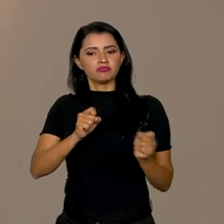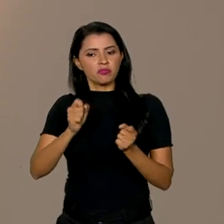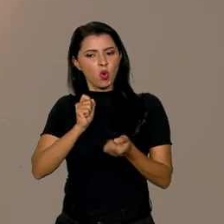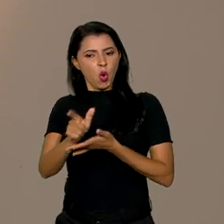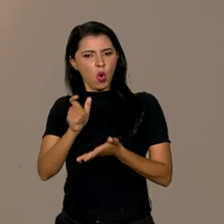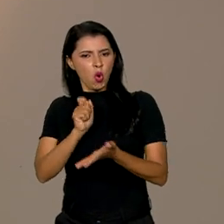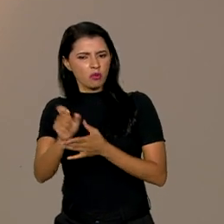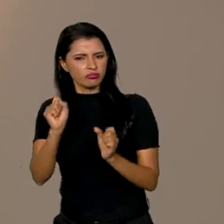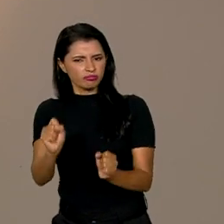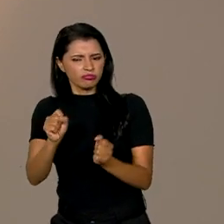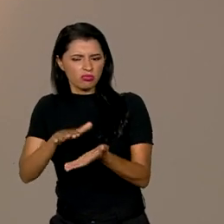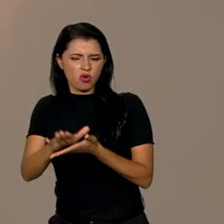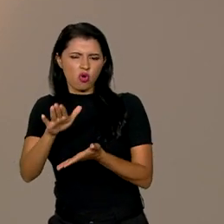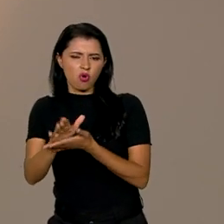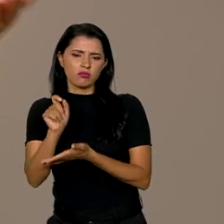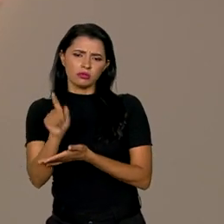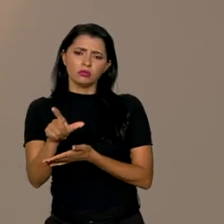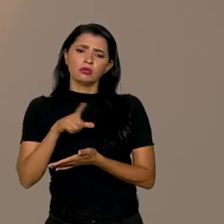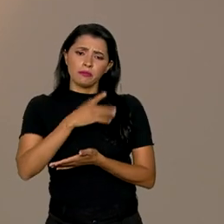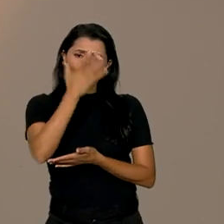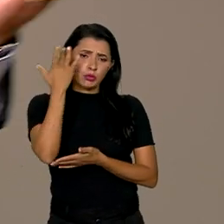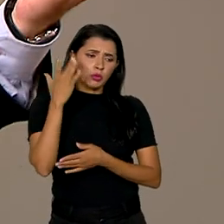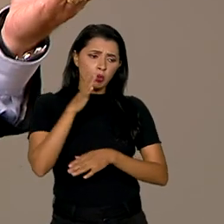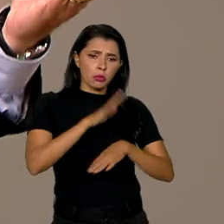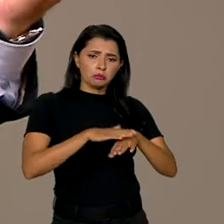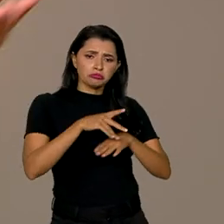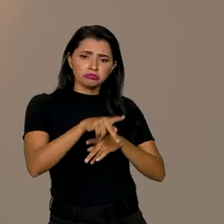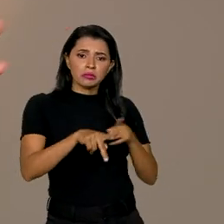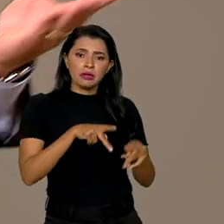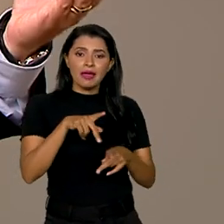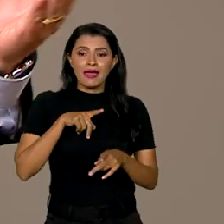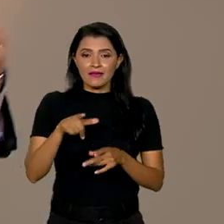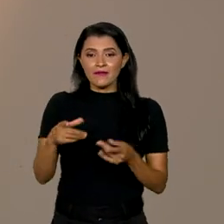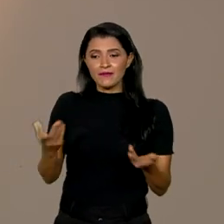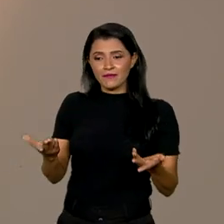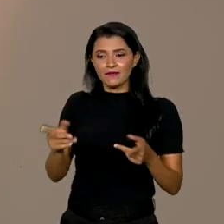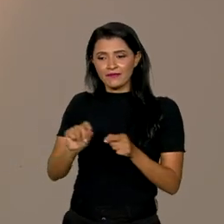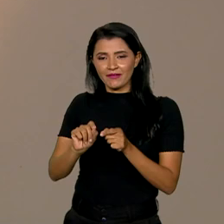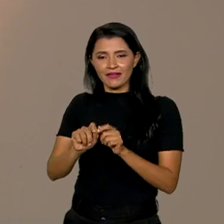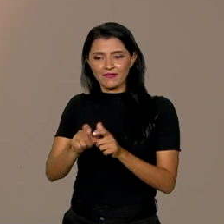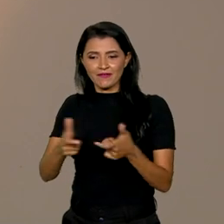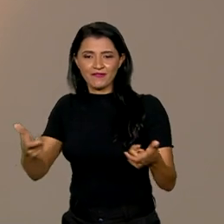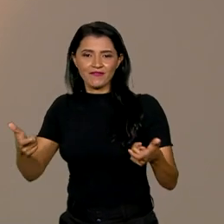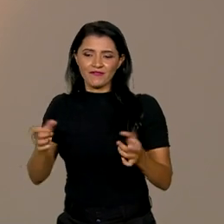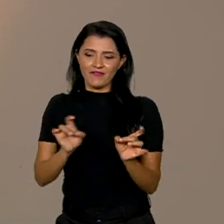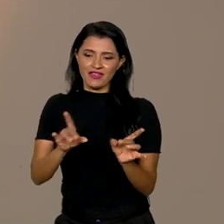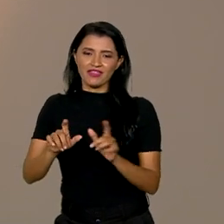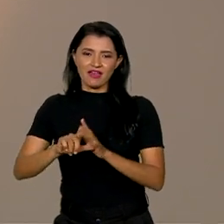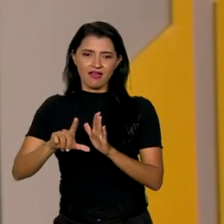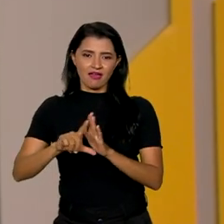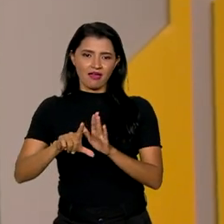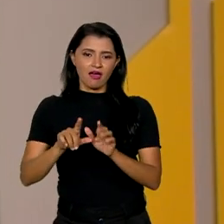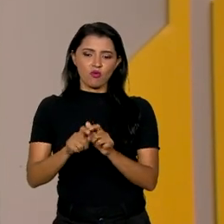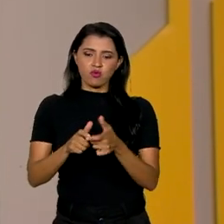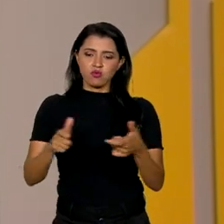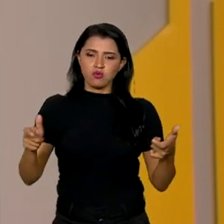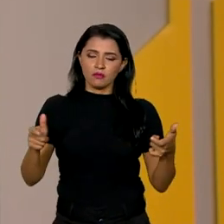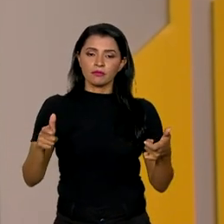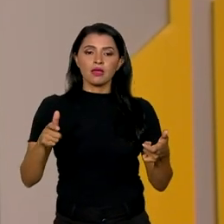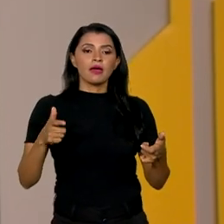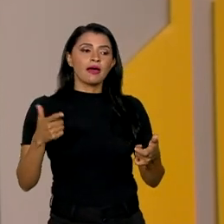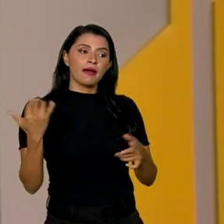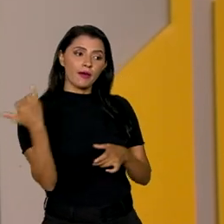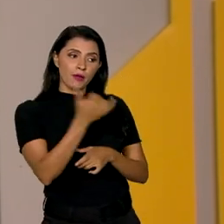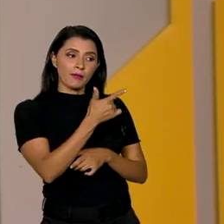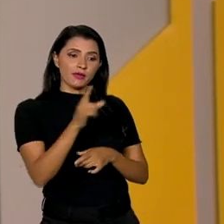dos consumidores e isso faz com que as vendas no comércio e no serviço aumentem. Tá certo. Agora vamos trazer mais um elemento para